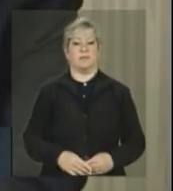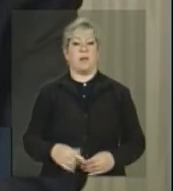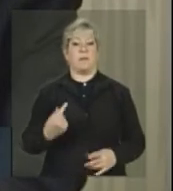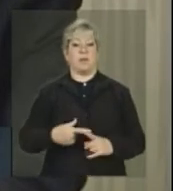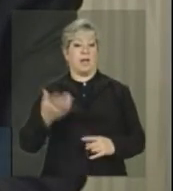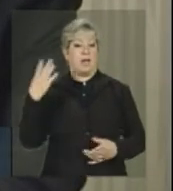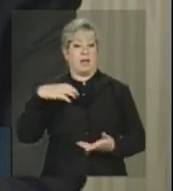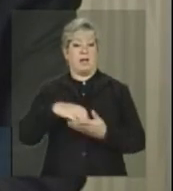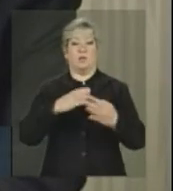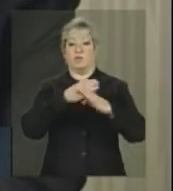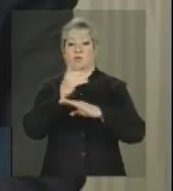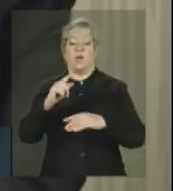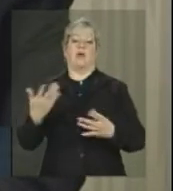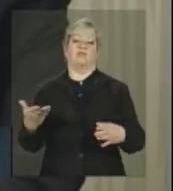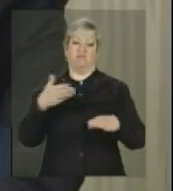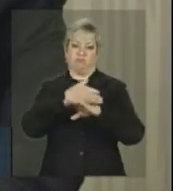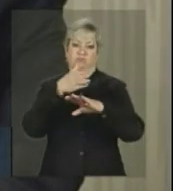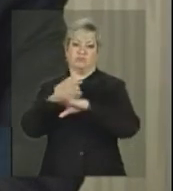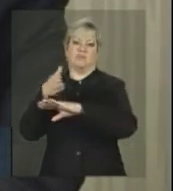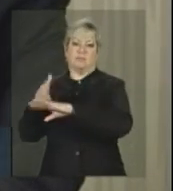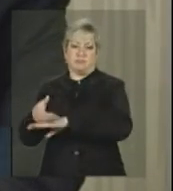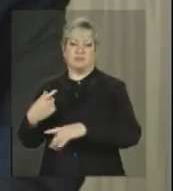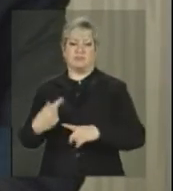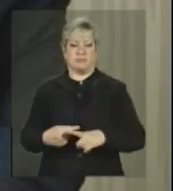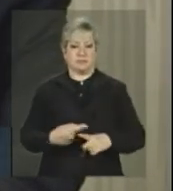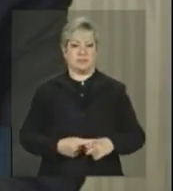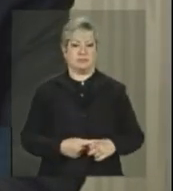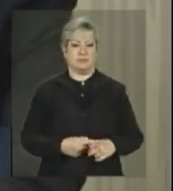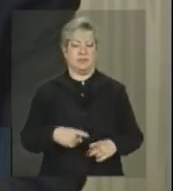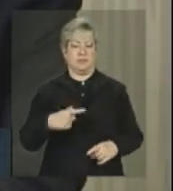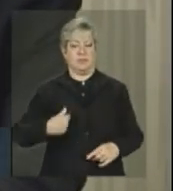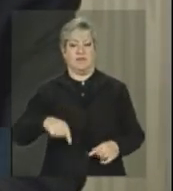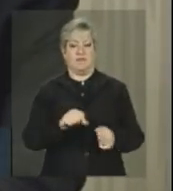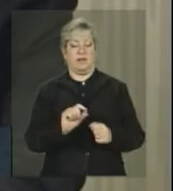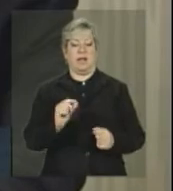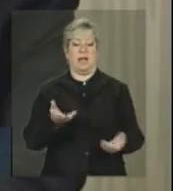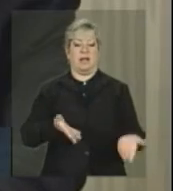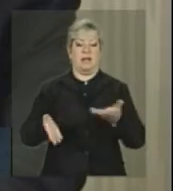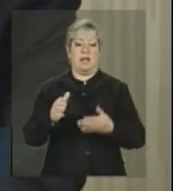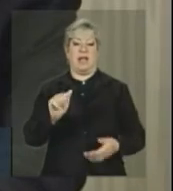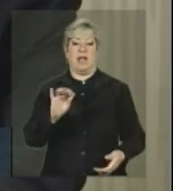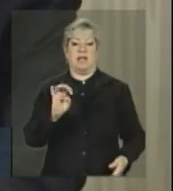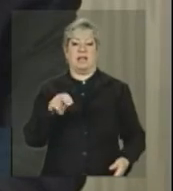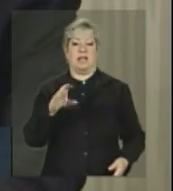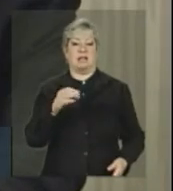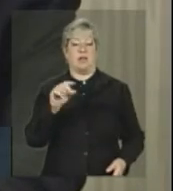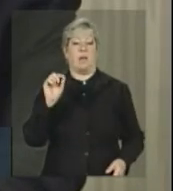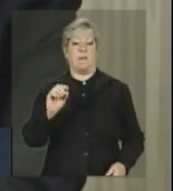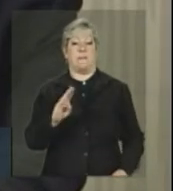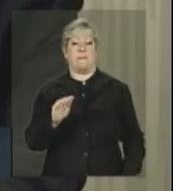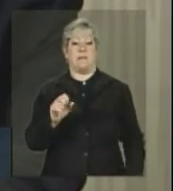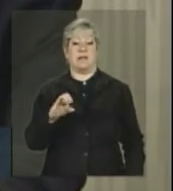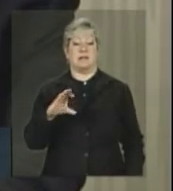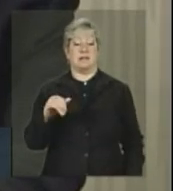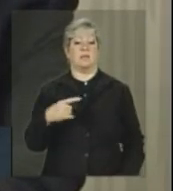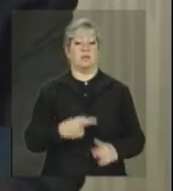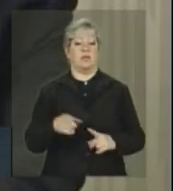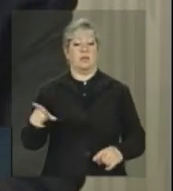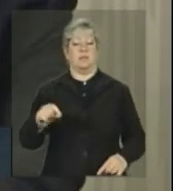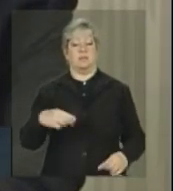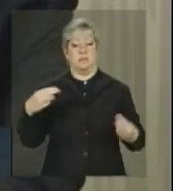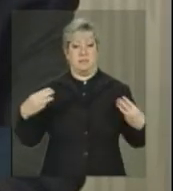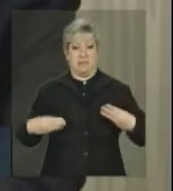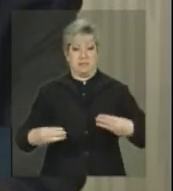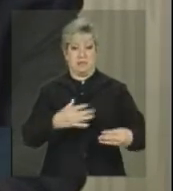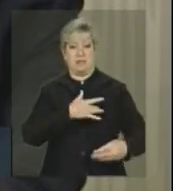Nós criamos um incentivo de qualidade para a atenção básica, onde o Ministério da Saúde pode até dobrar o que repassa para uma